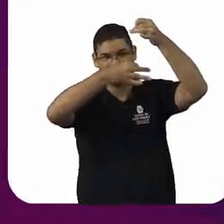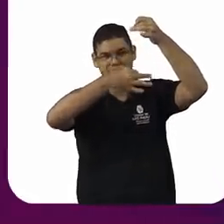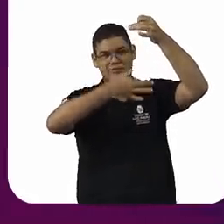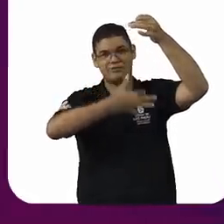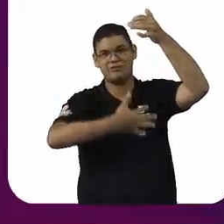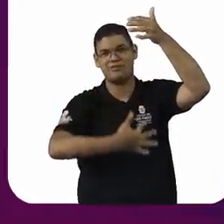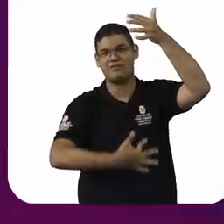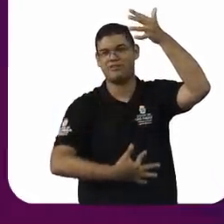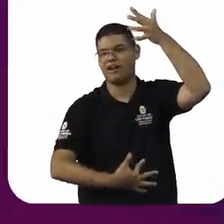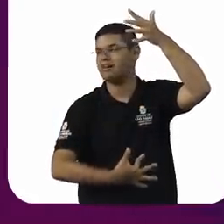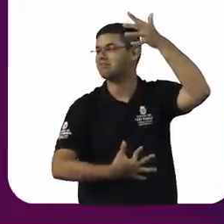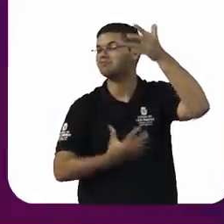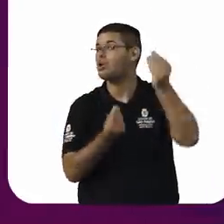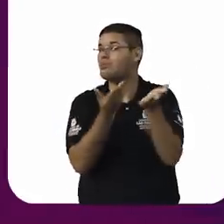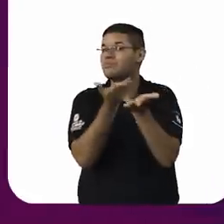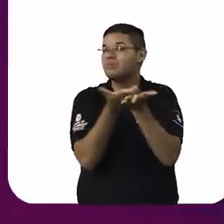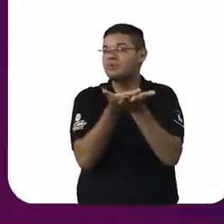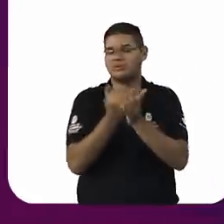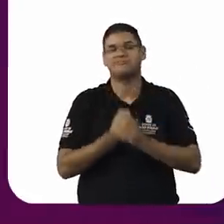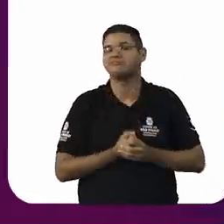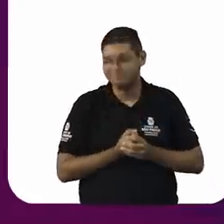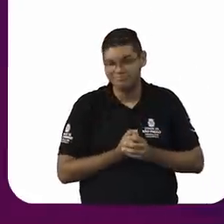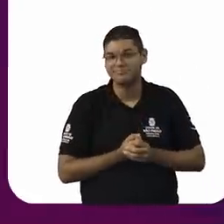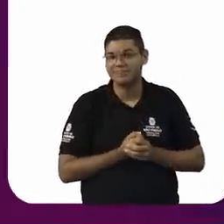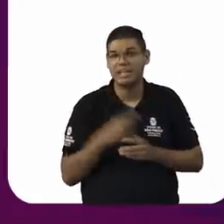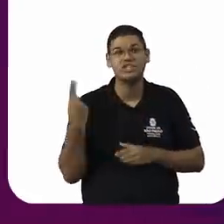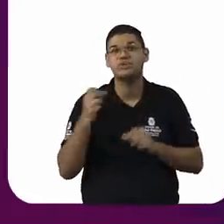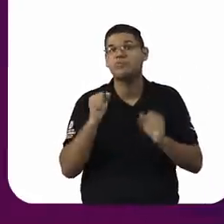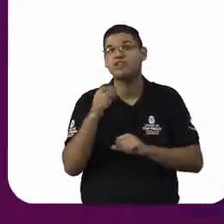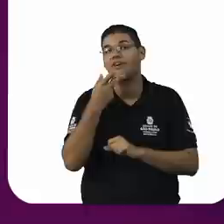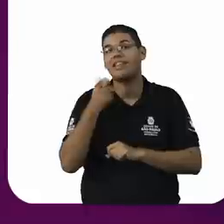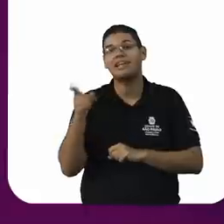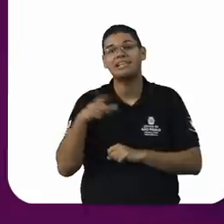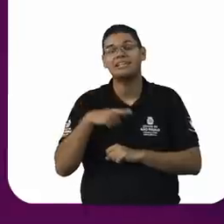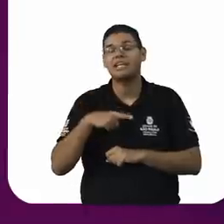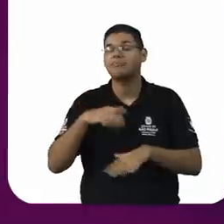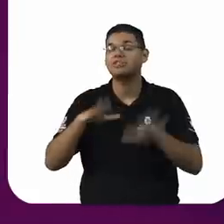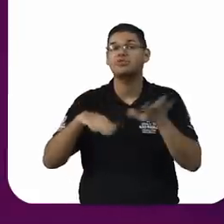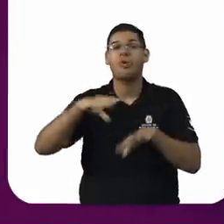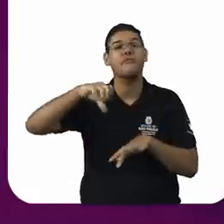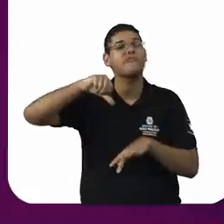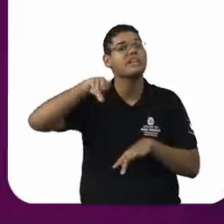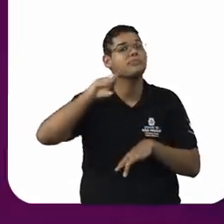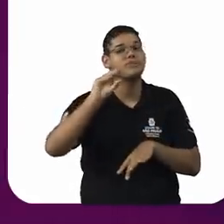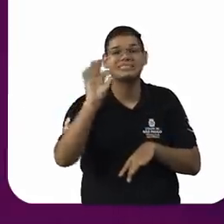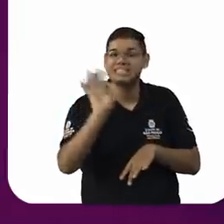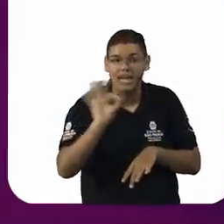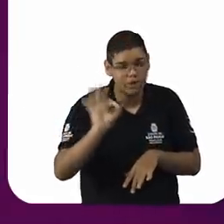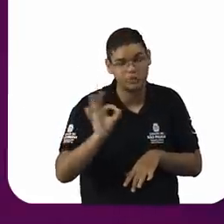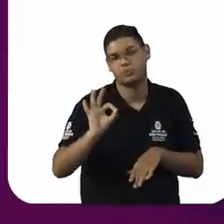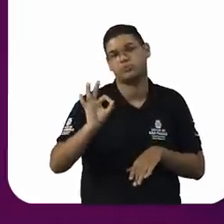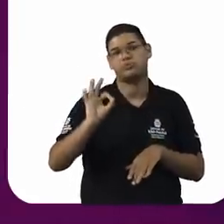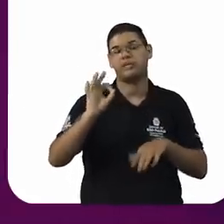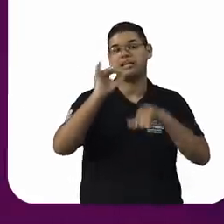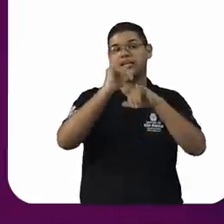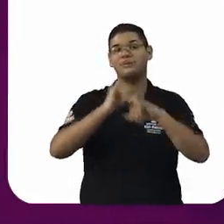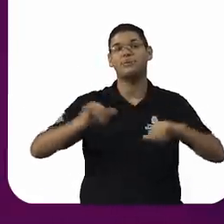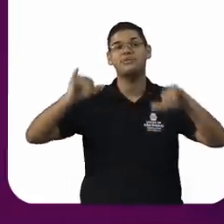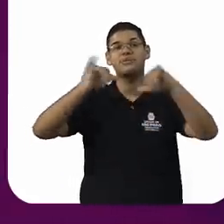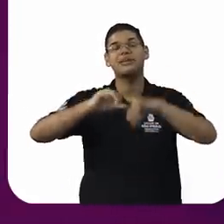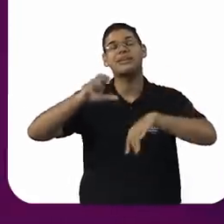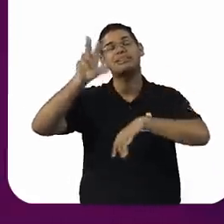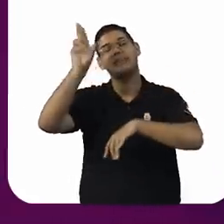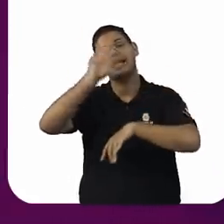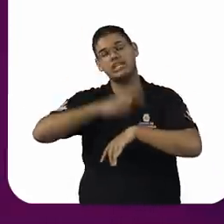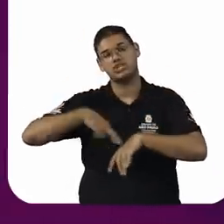estimar que ela toma conta de 90% das denúncias de intolerância religiosa no Brasil.